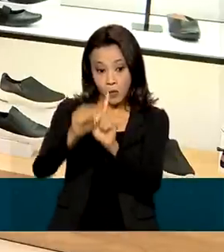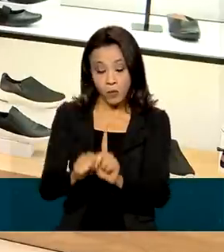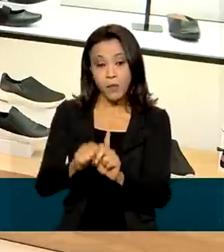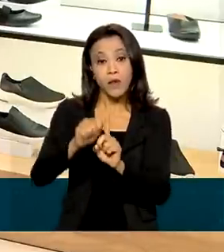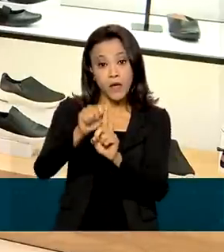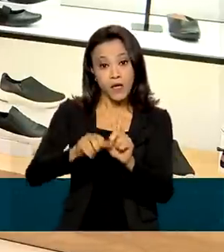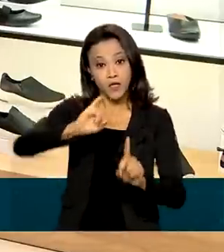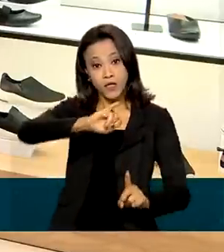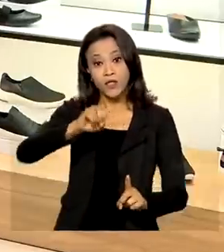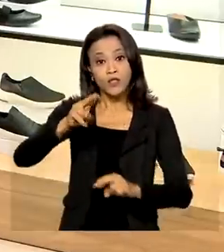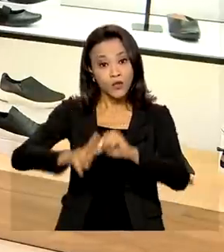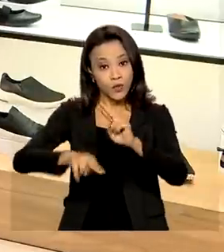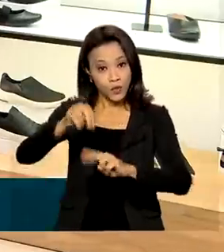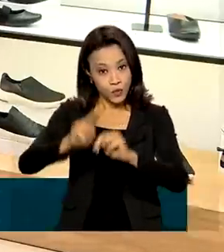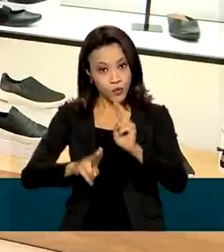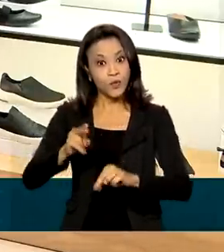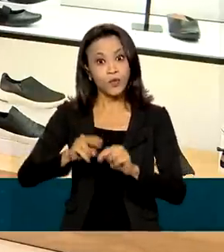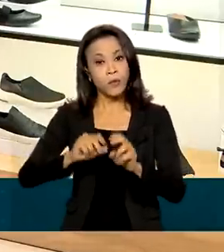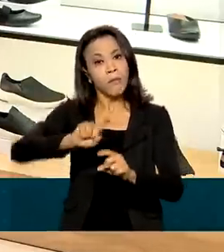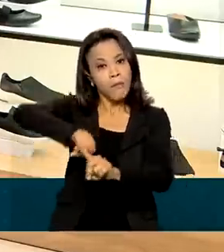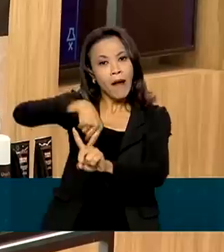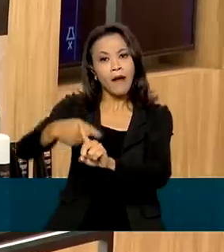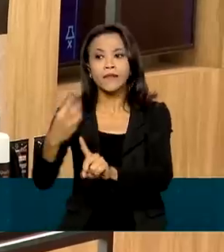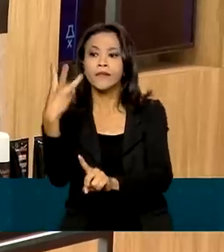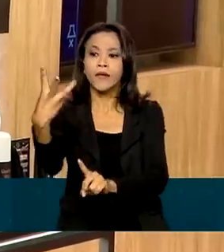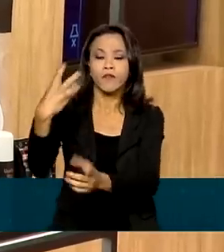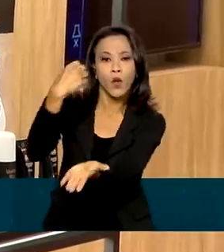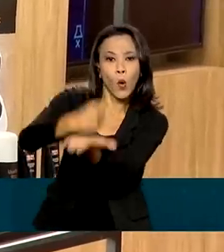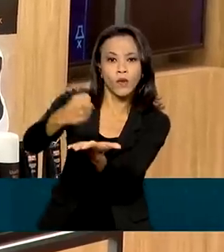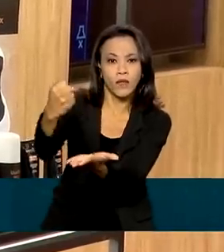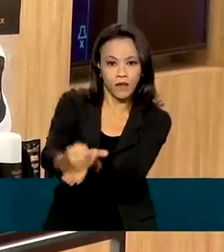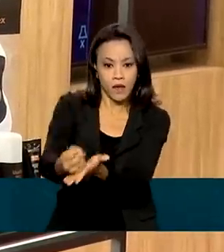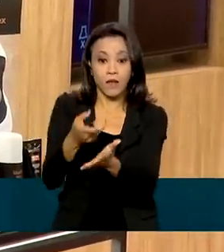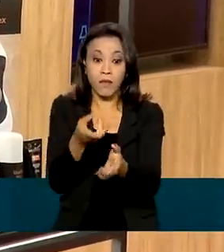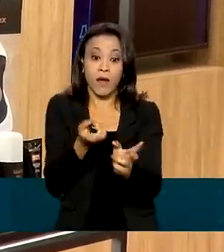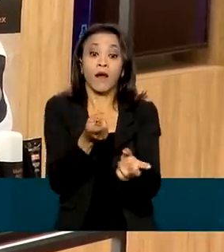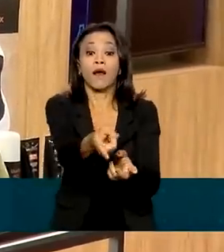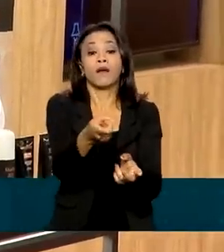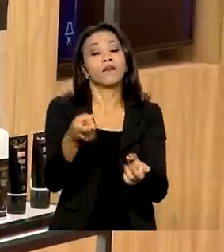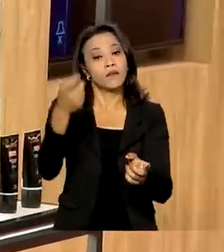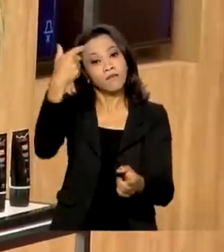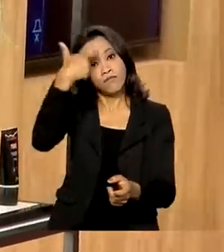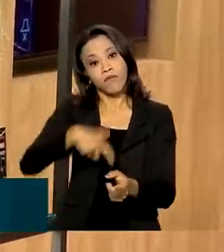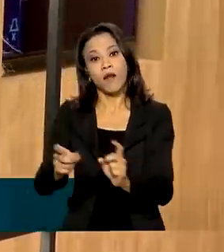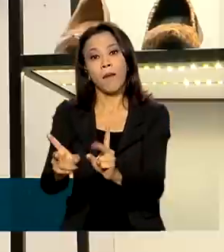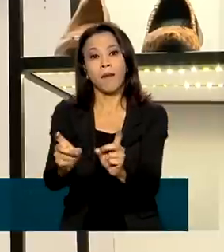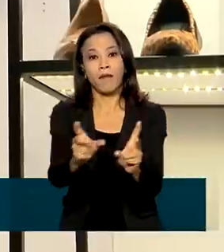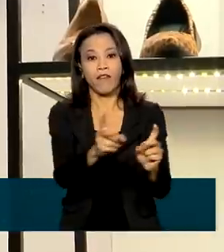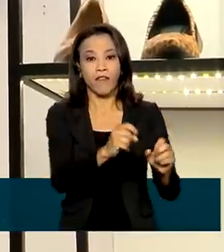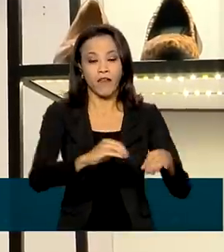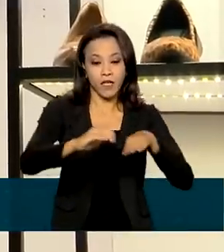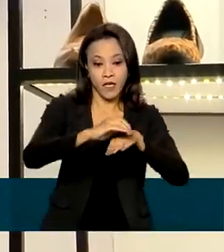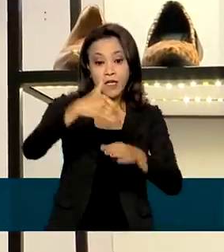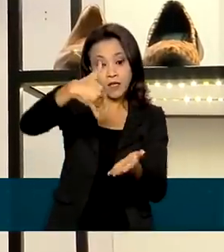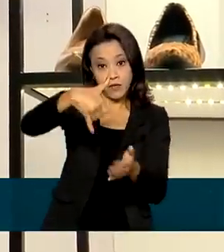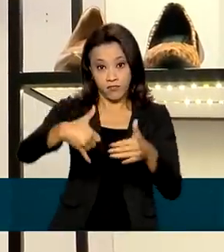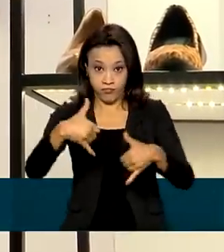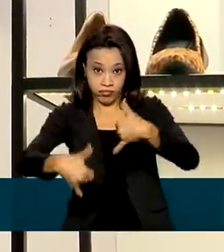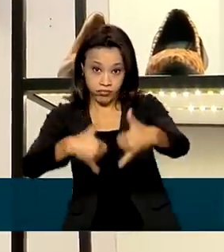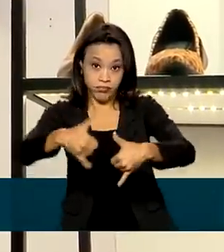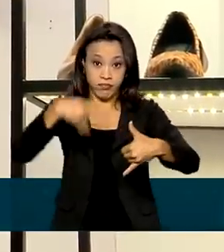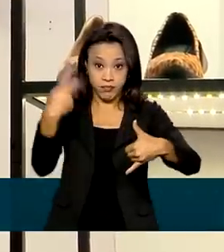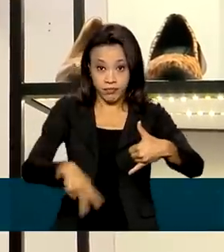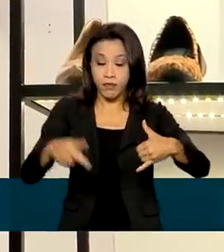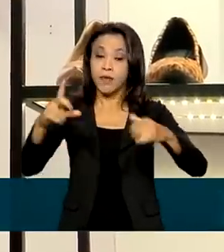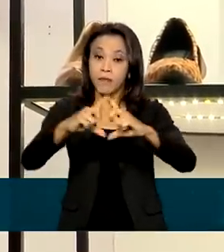foi contratada junto de outras três funcionárias para ser vendedora dessa loja de calçados em Brasília. Ela conta que a